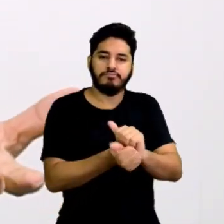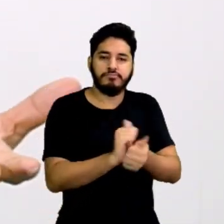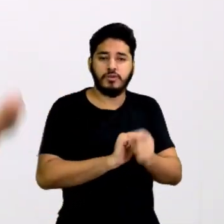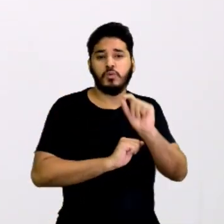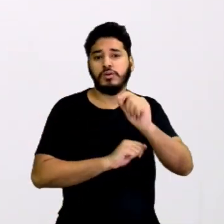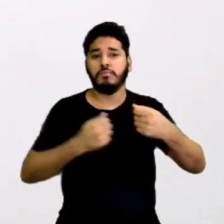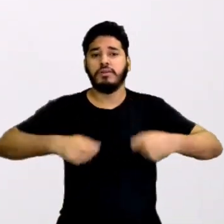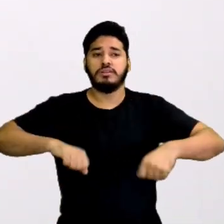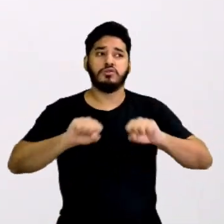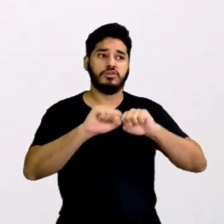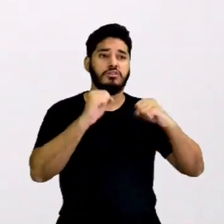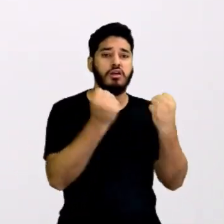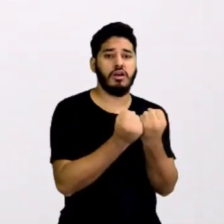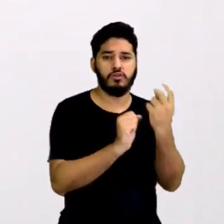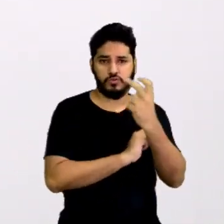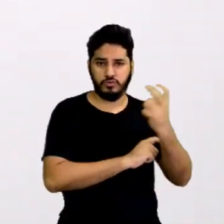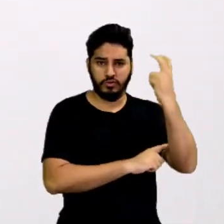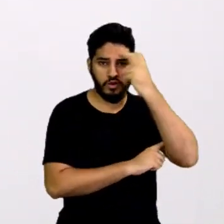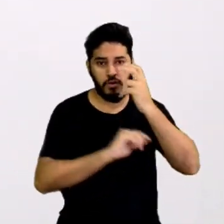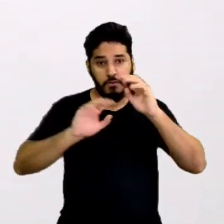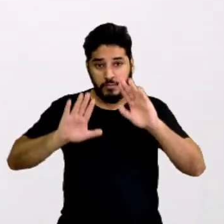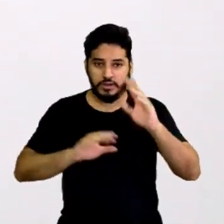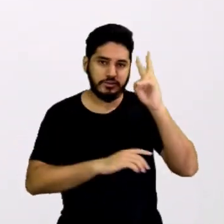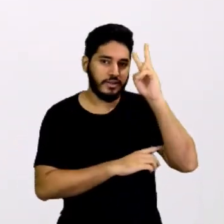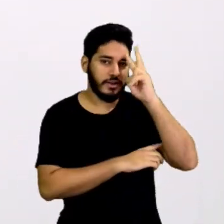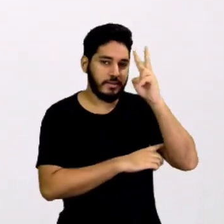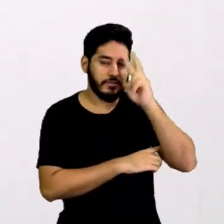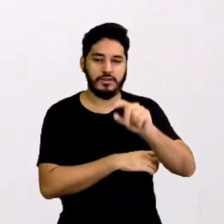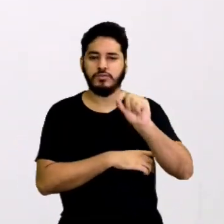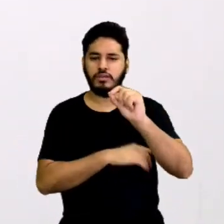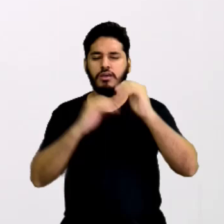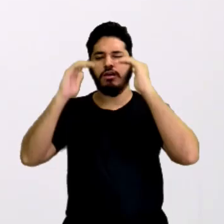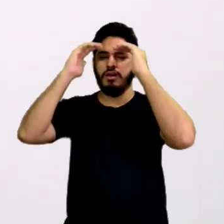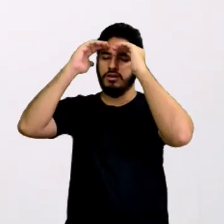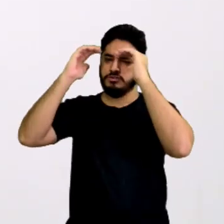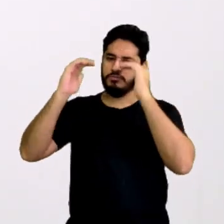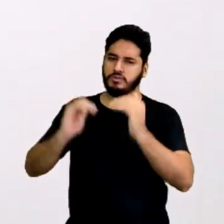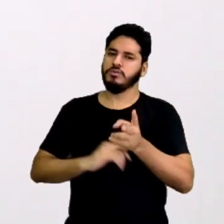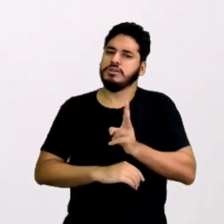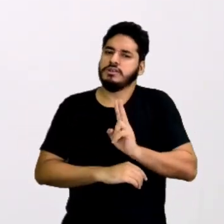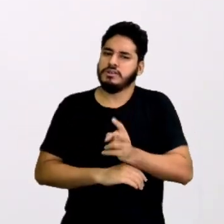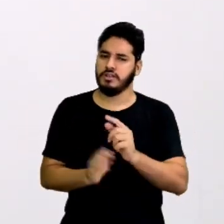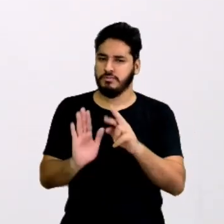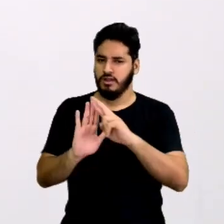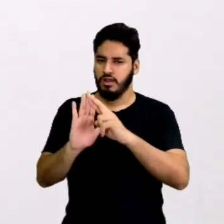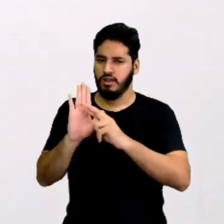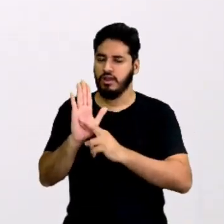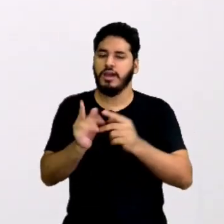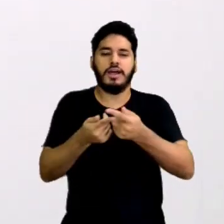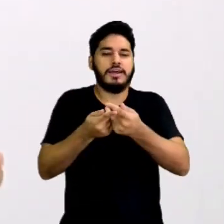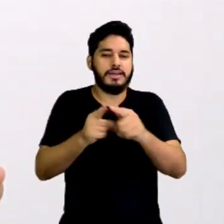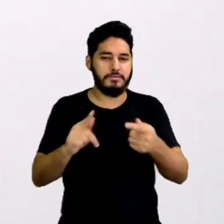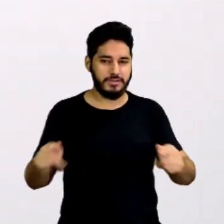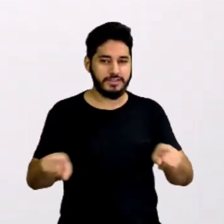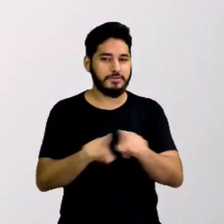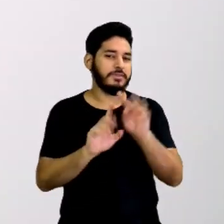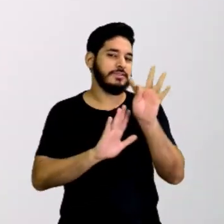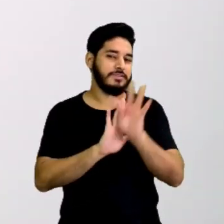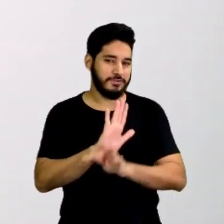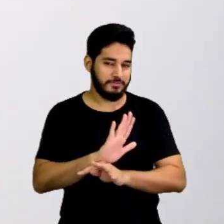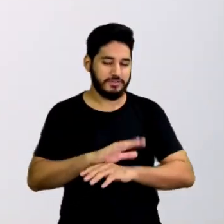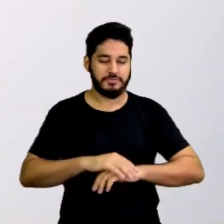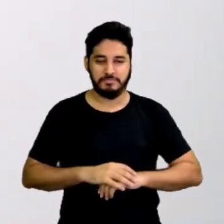cultural. Mas, lembrando, respeitando sempre as regras gramaticais e textuais.